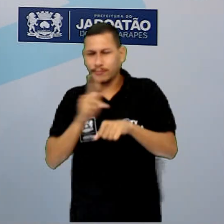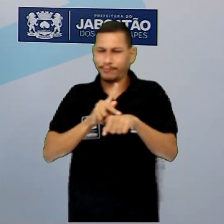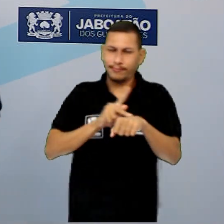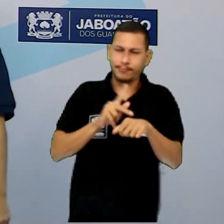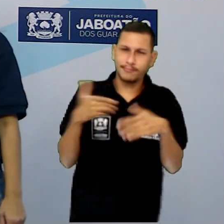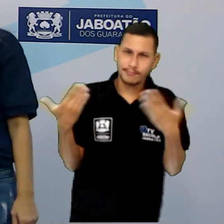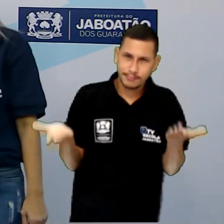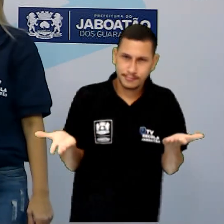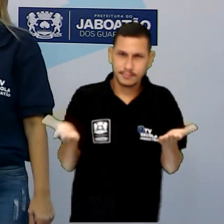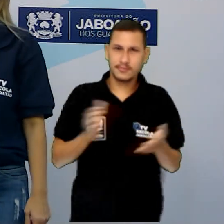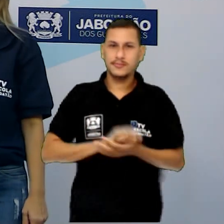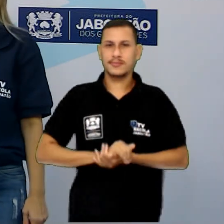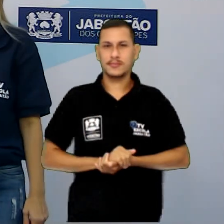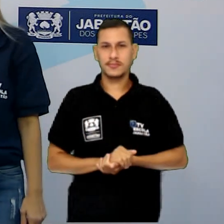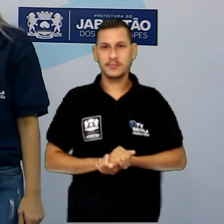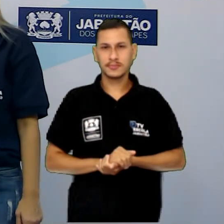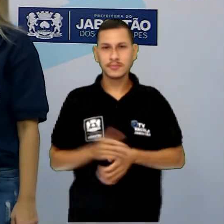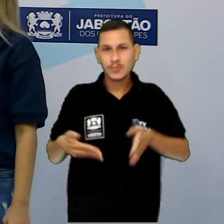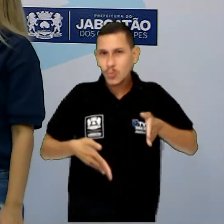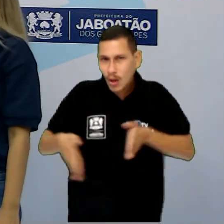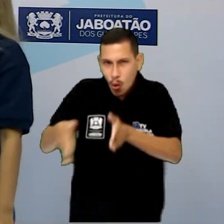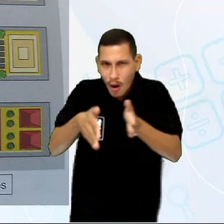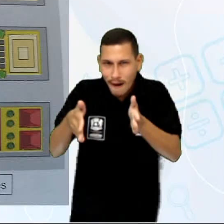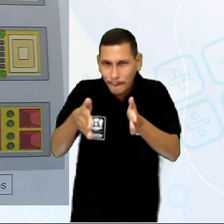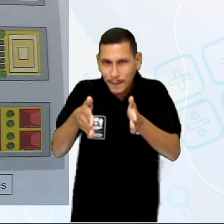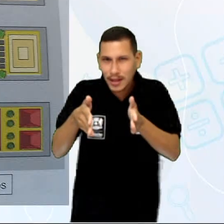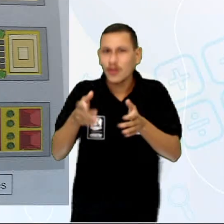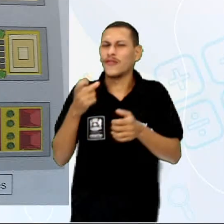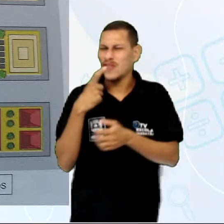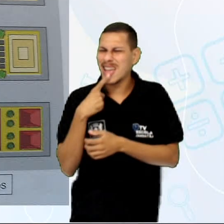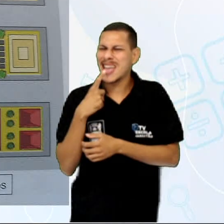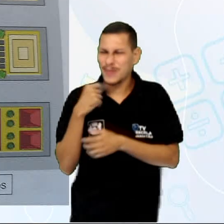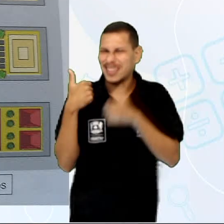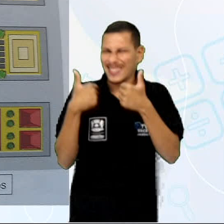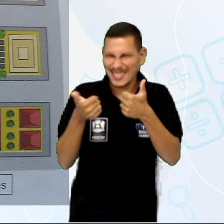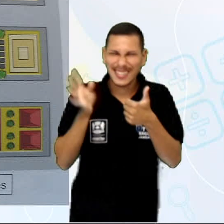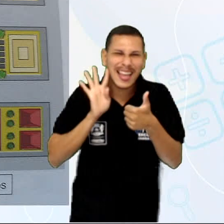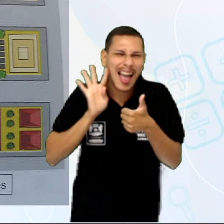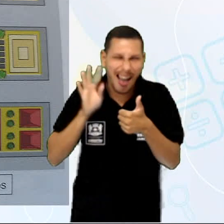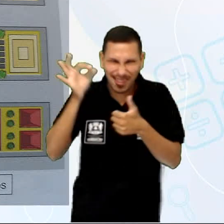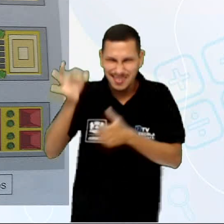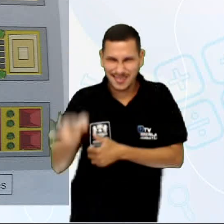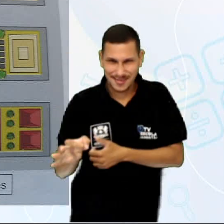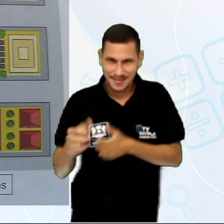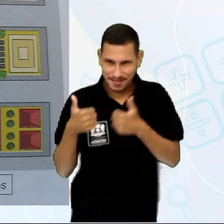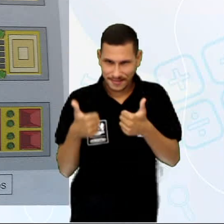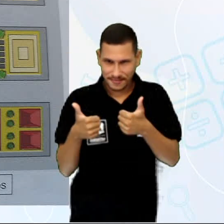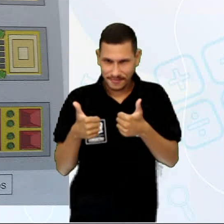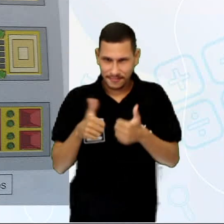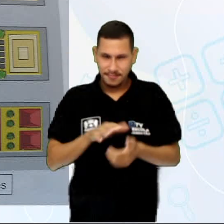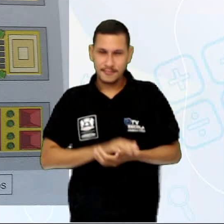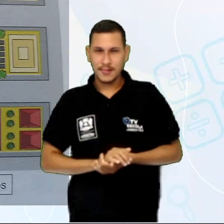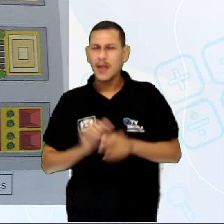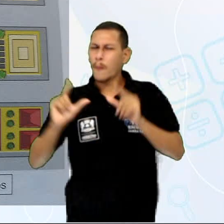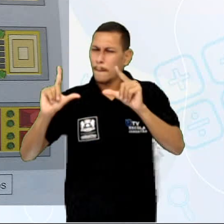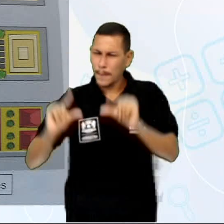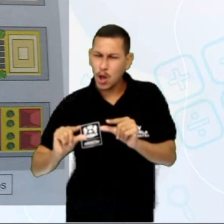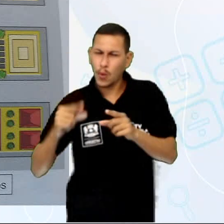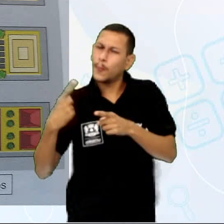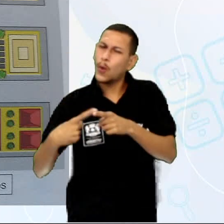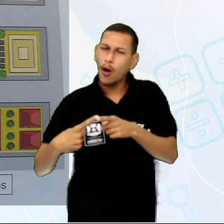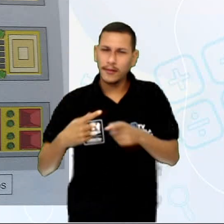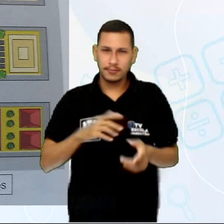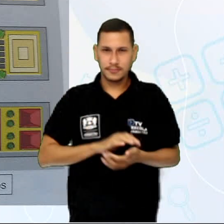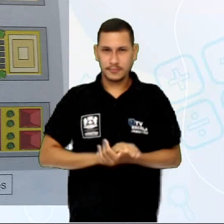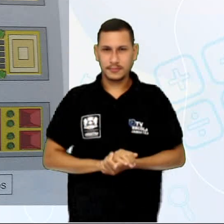preto? É o caminho vermelho. O caminho vermelho é o mais curto. Por quê?